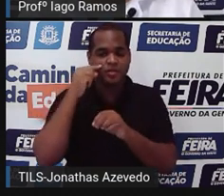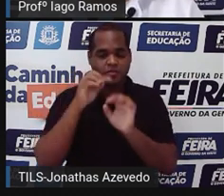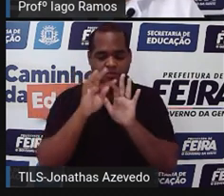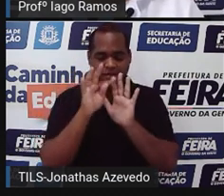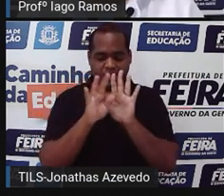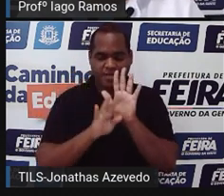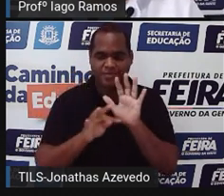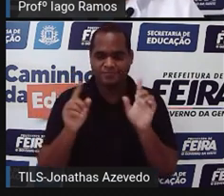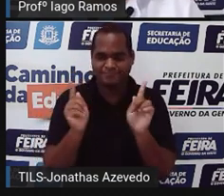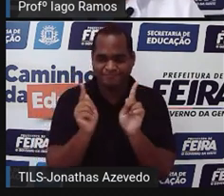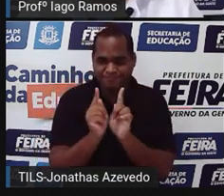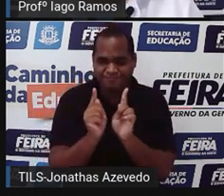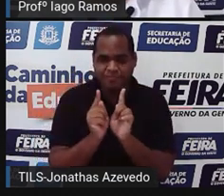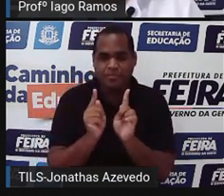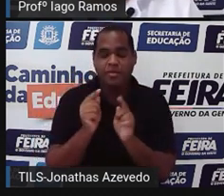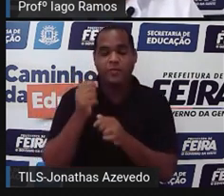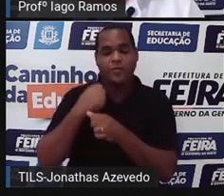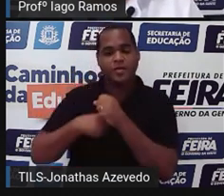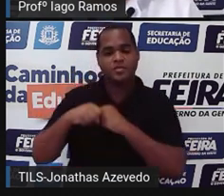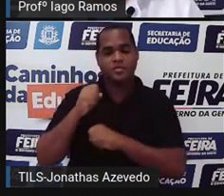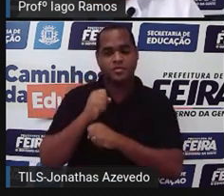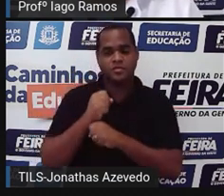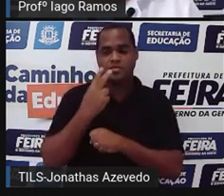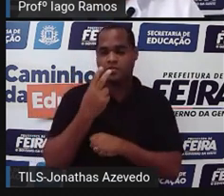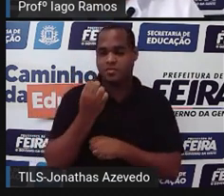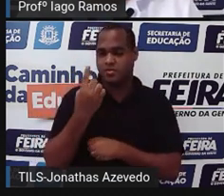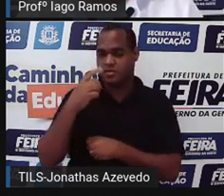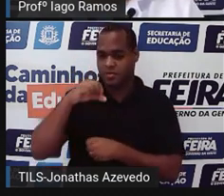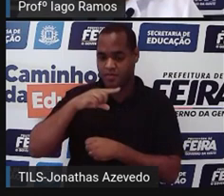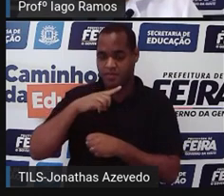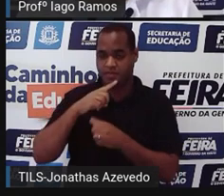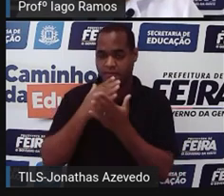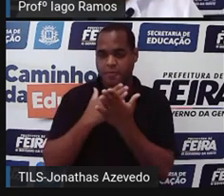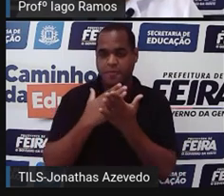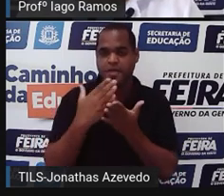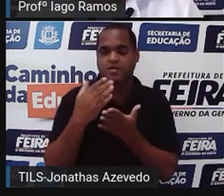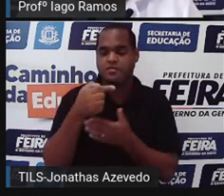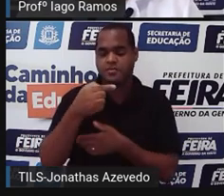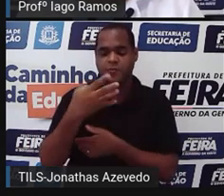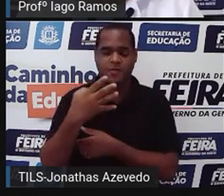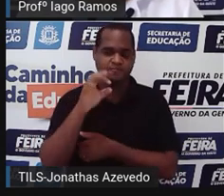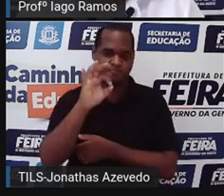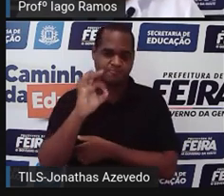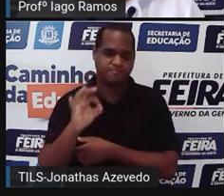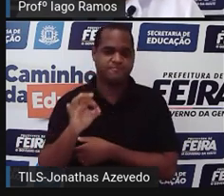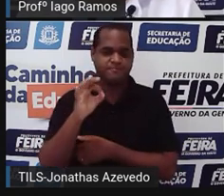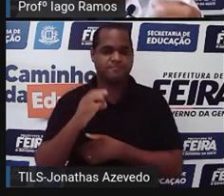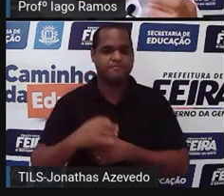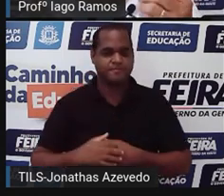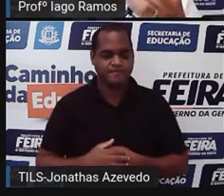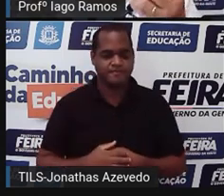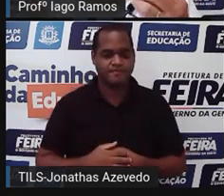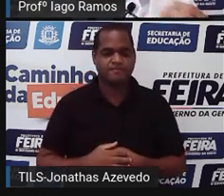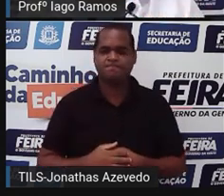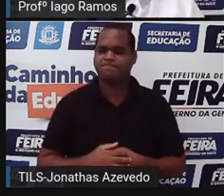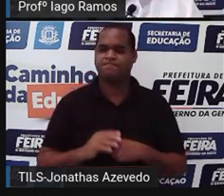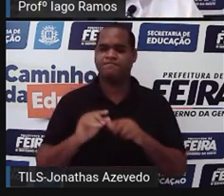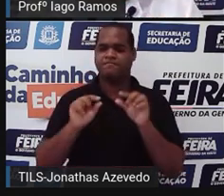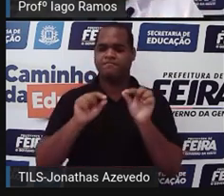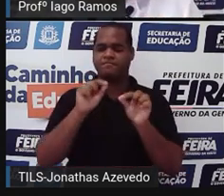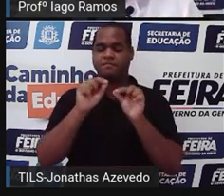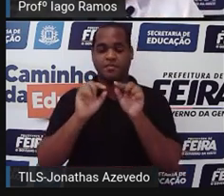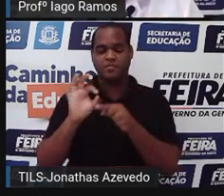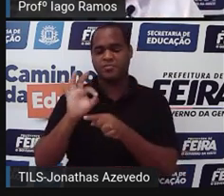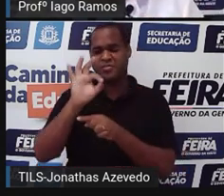pequeno, em 2019, índice era de 74%. Então, o que é que esses